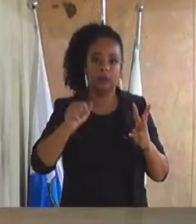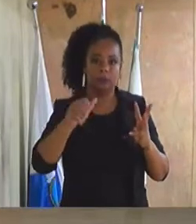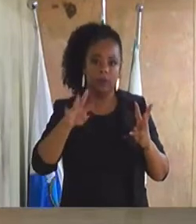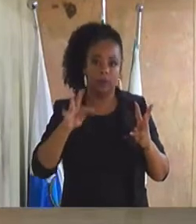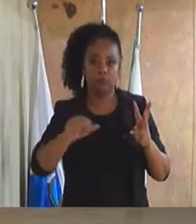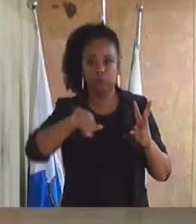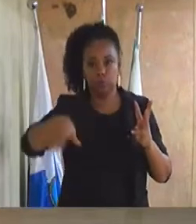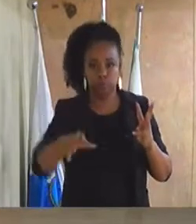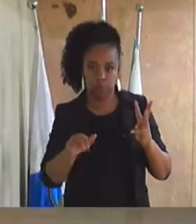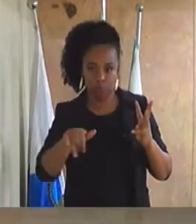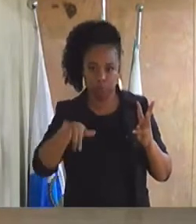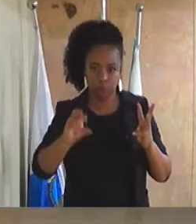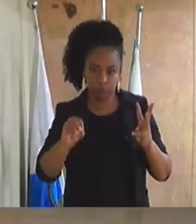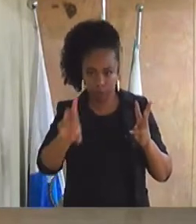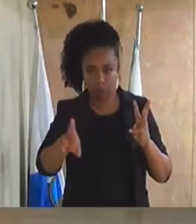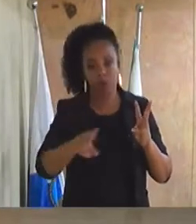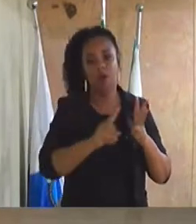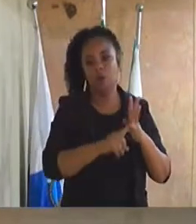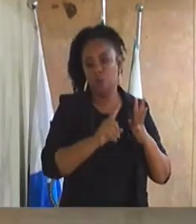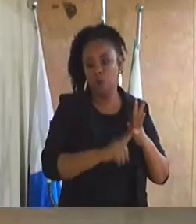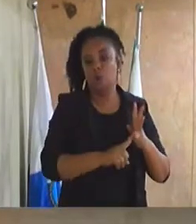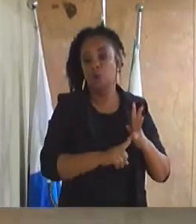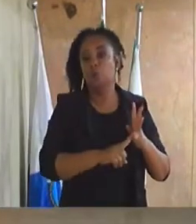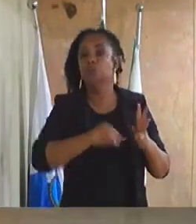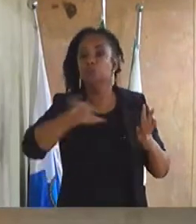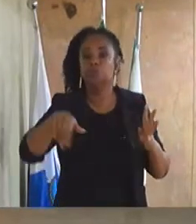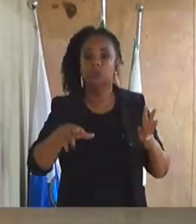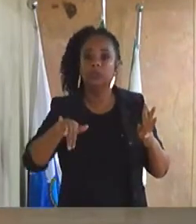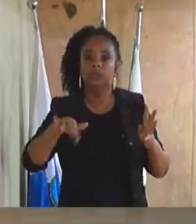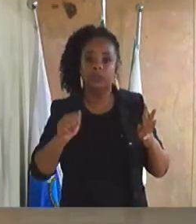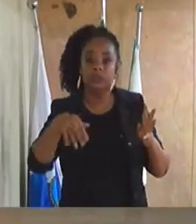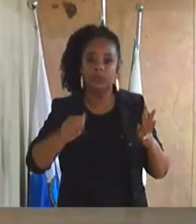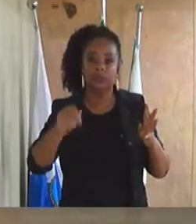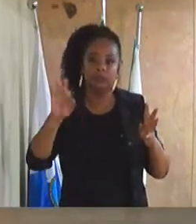Juliana Fante Alves, Juliana Fante Alves,